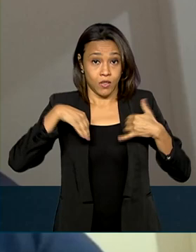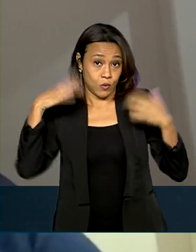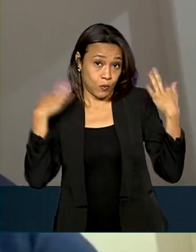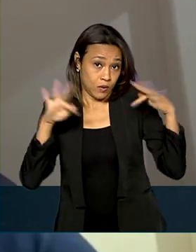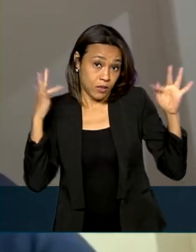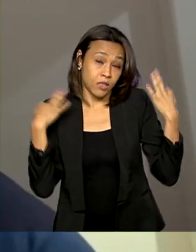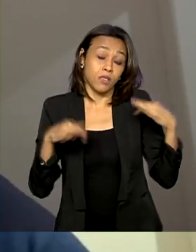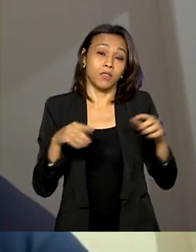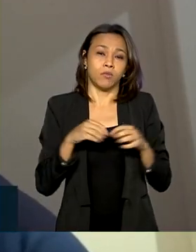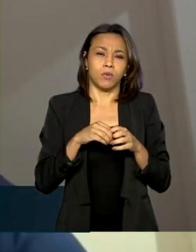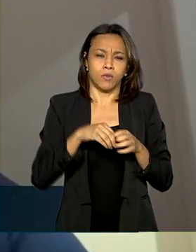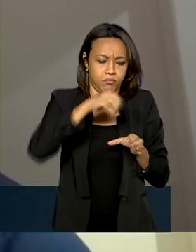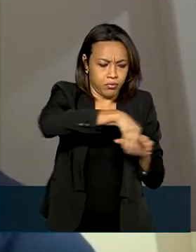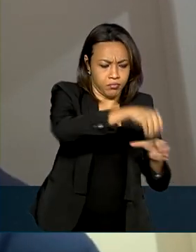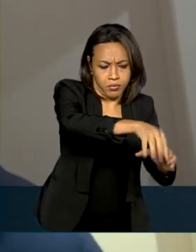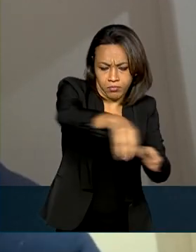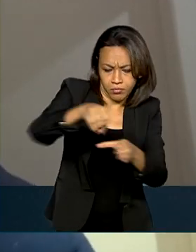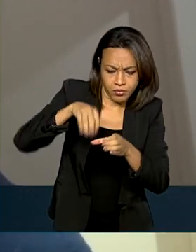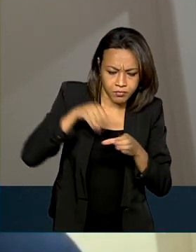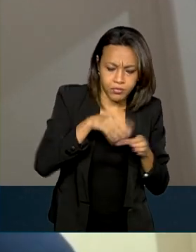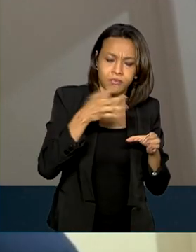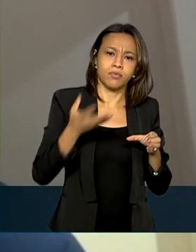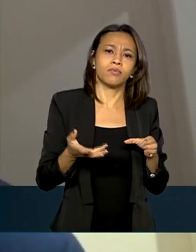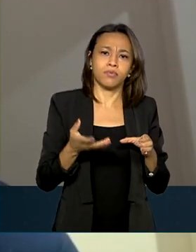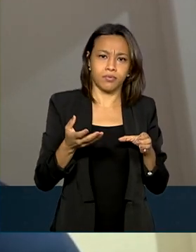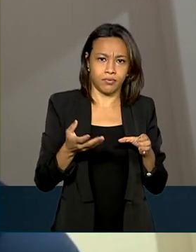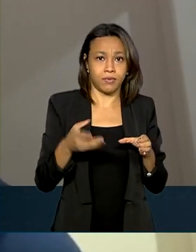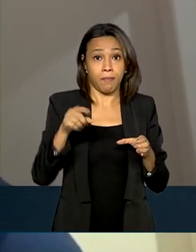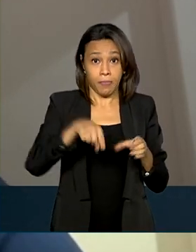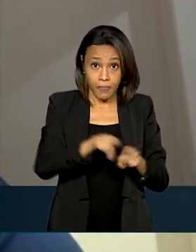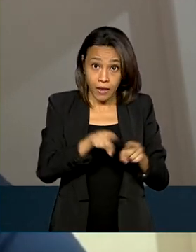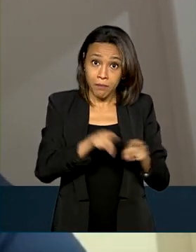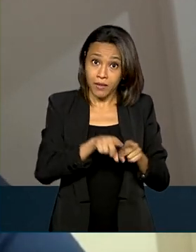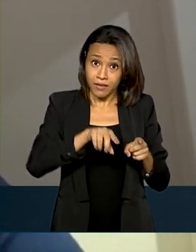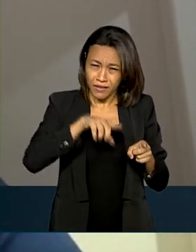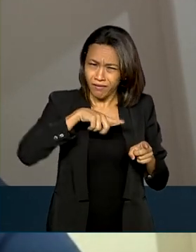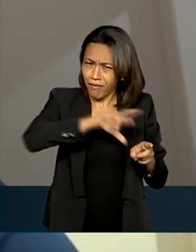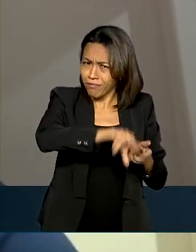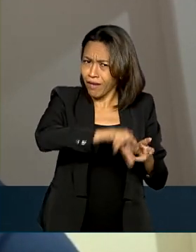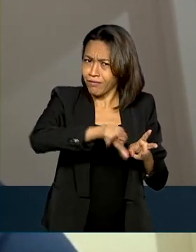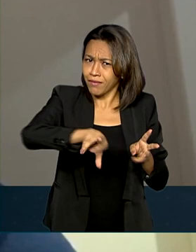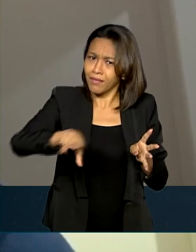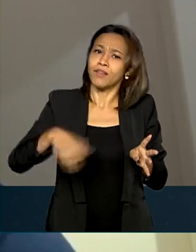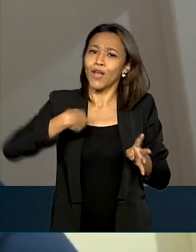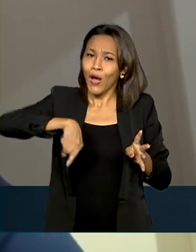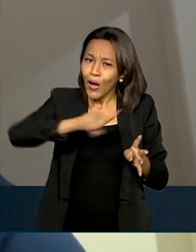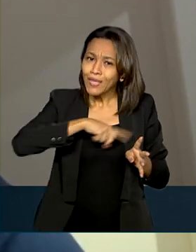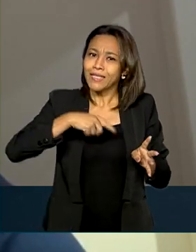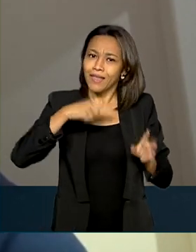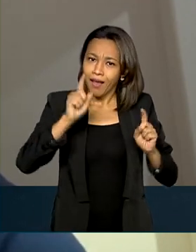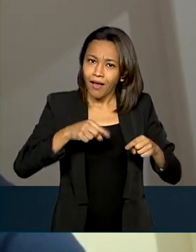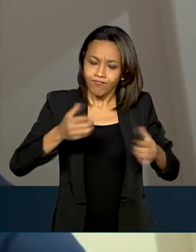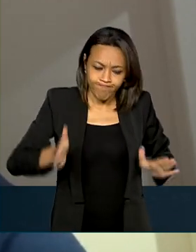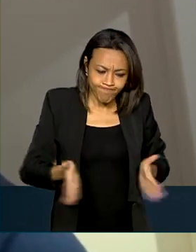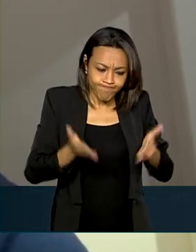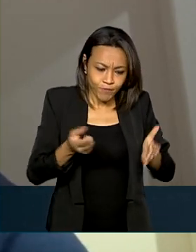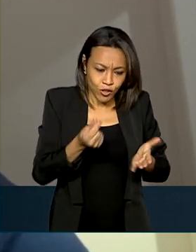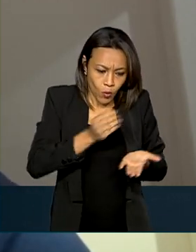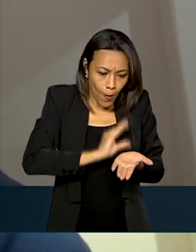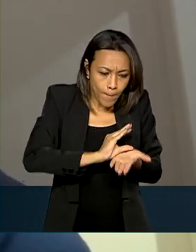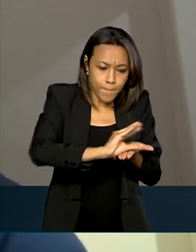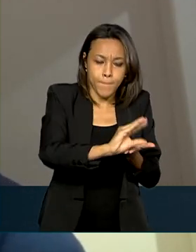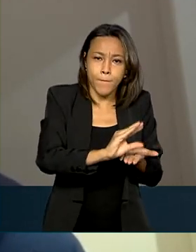fruticultura, apicultura, que também tem lá dentro, A gente trabalha investindo parte desse